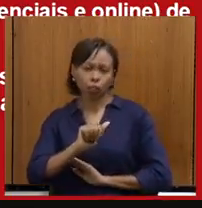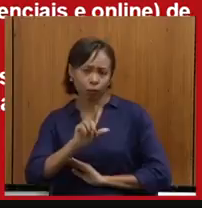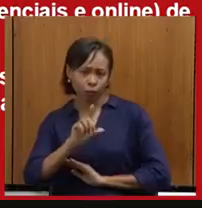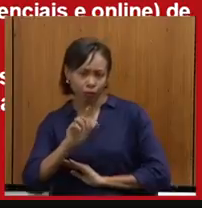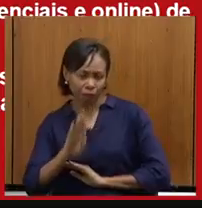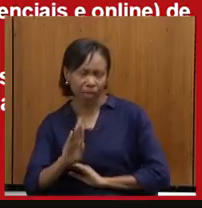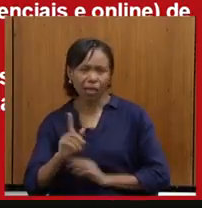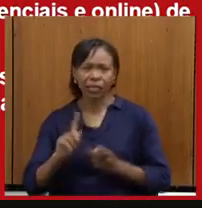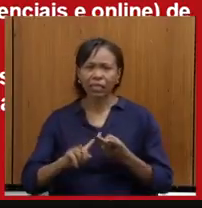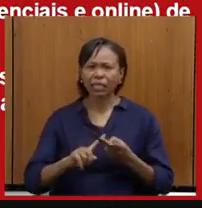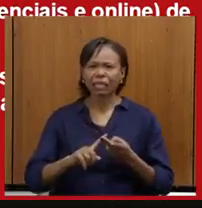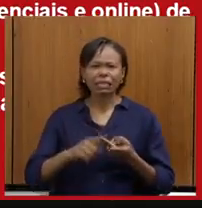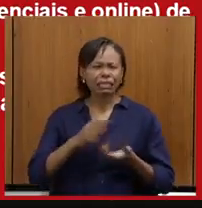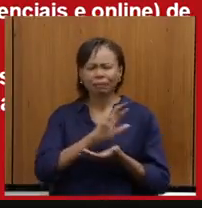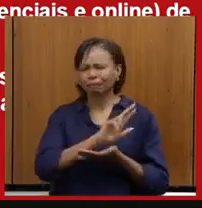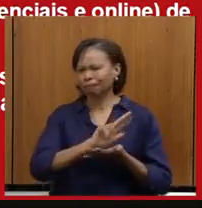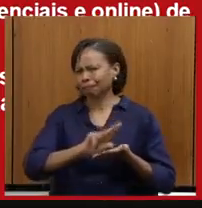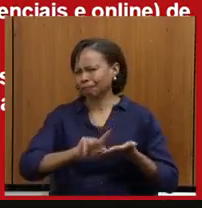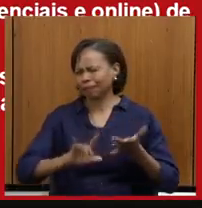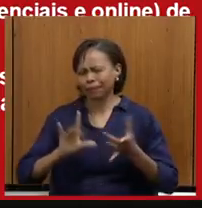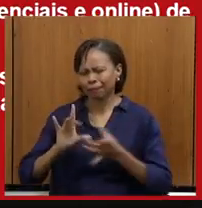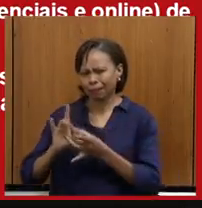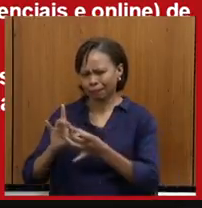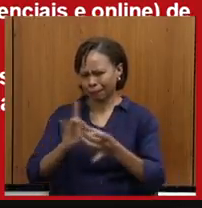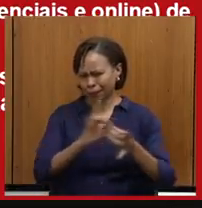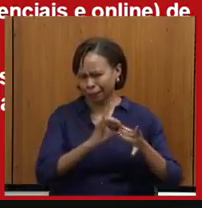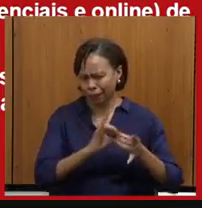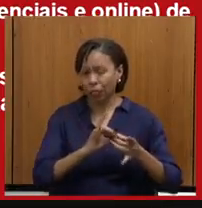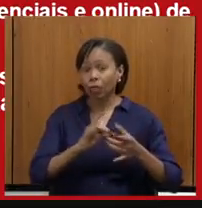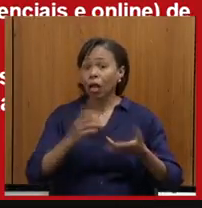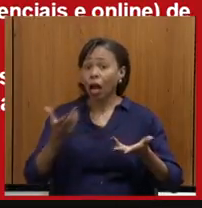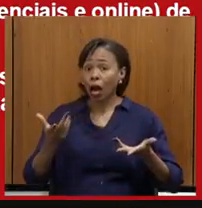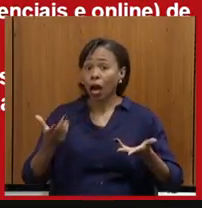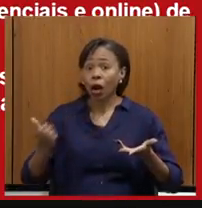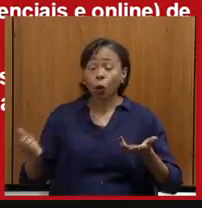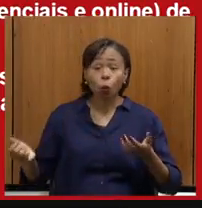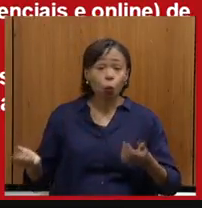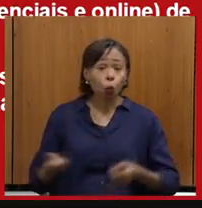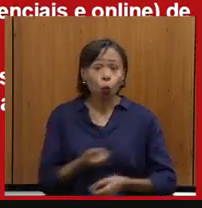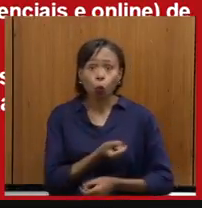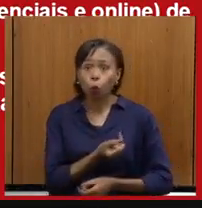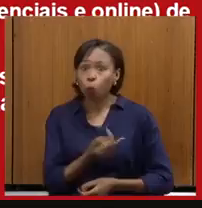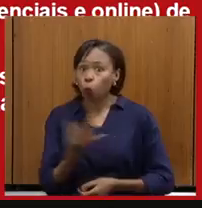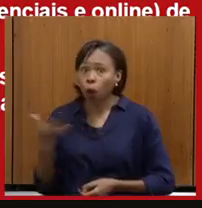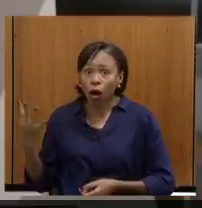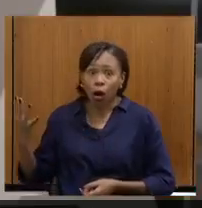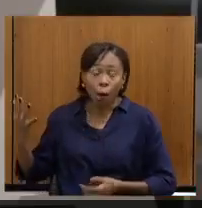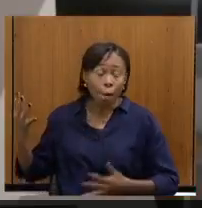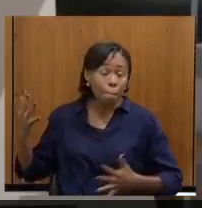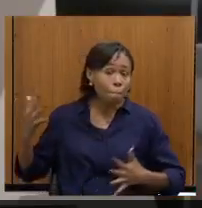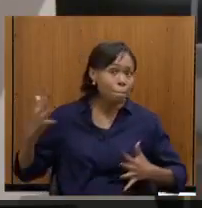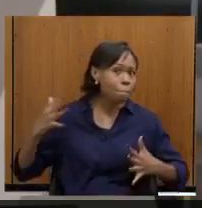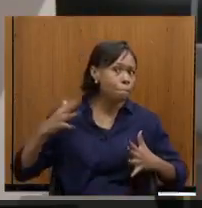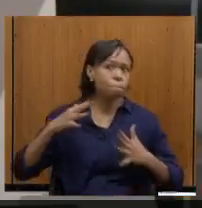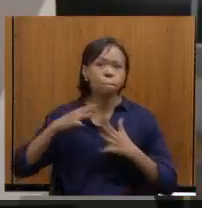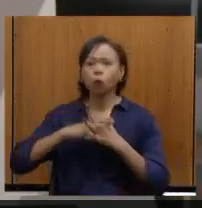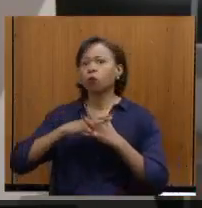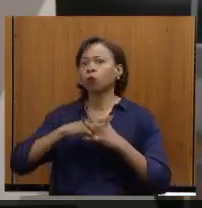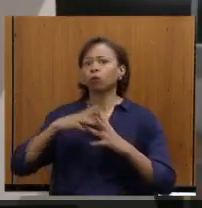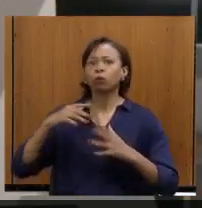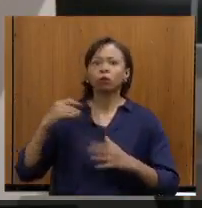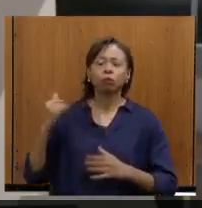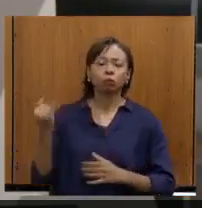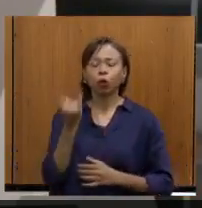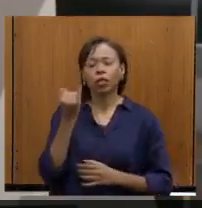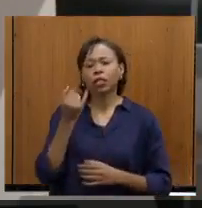museus, a PM, enfim, as nossas vinculadas. É o número recorde, recorde na história da cultura